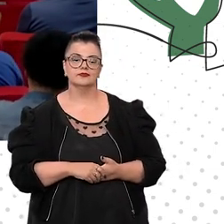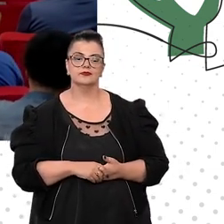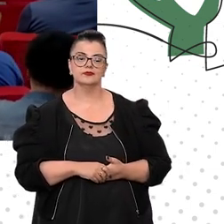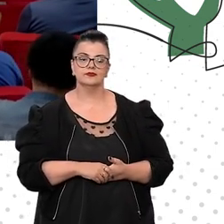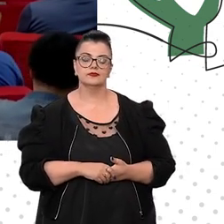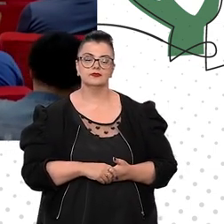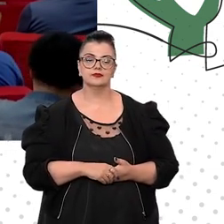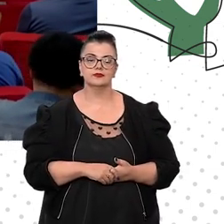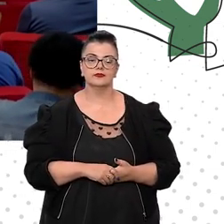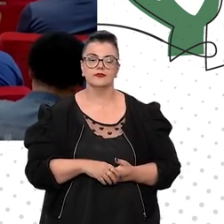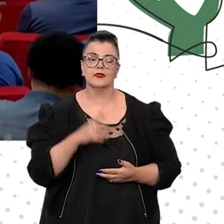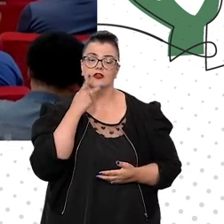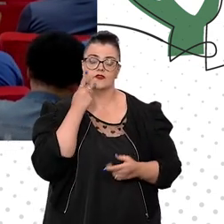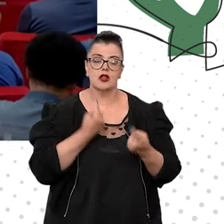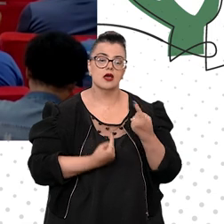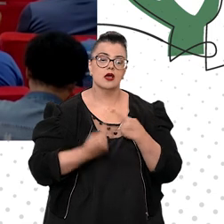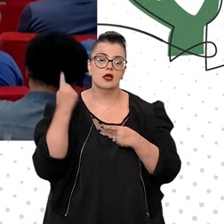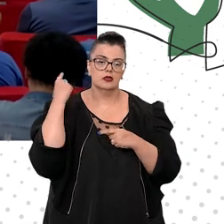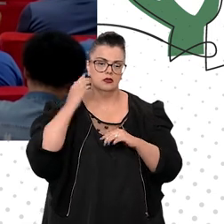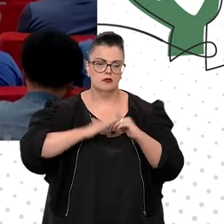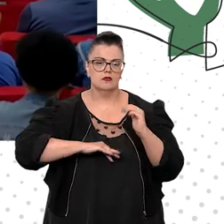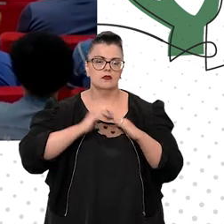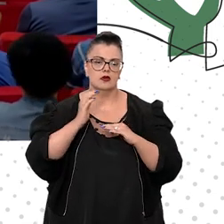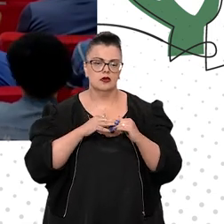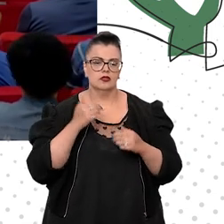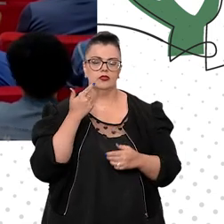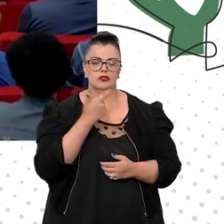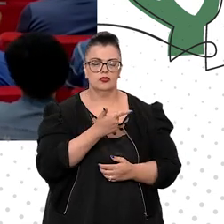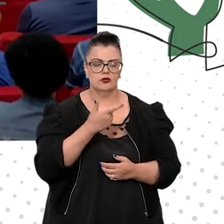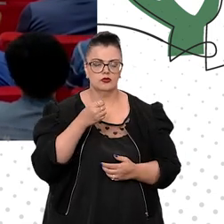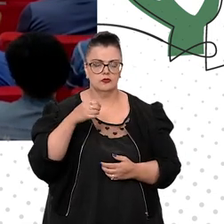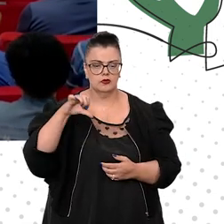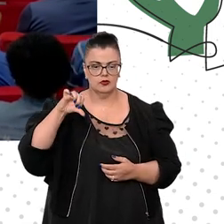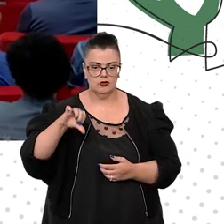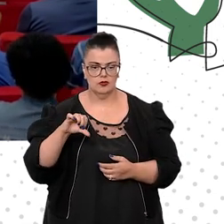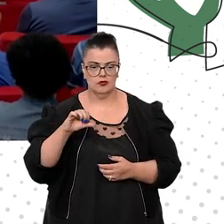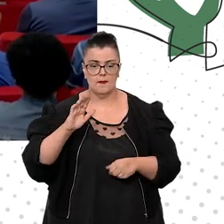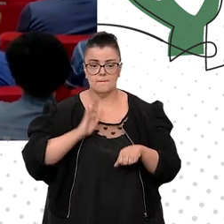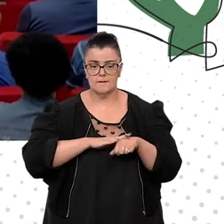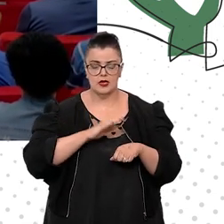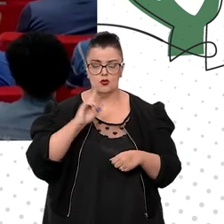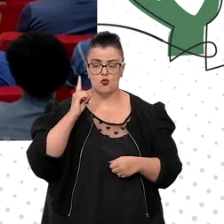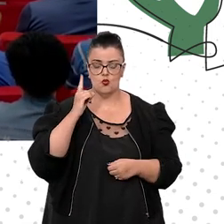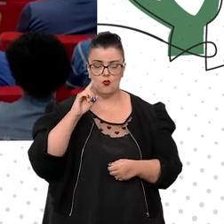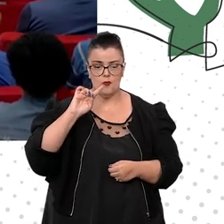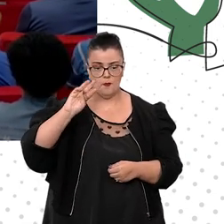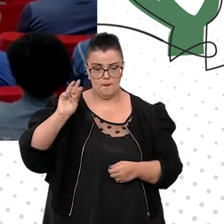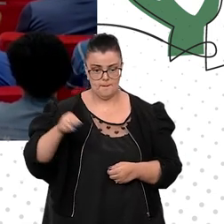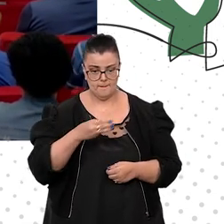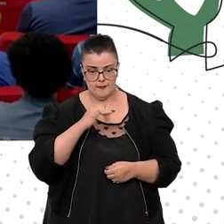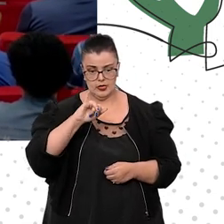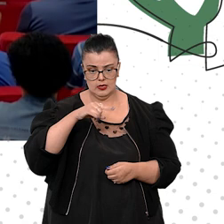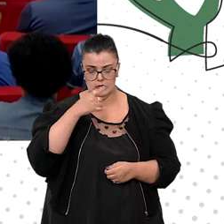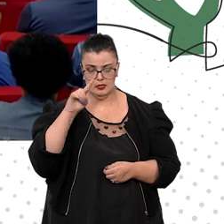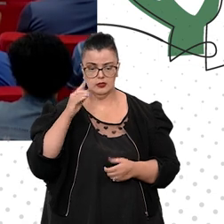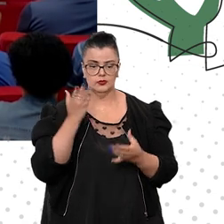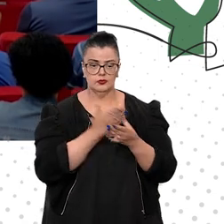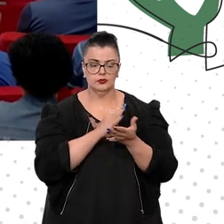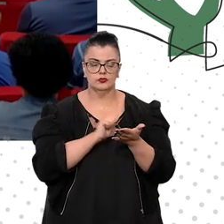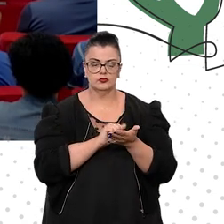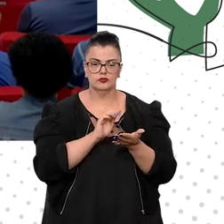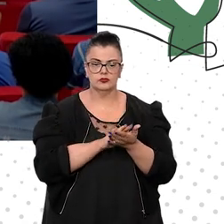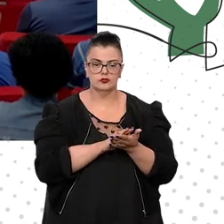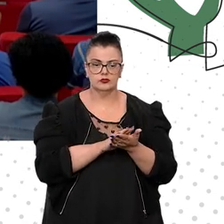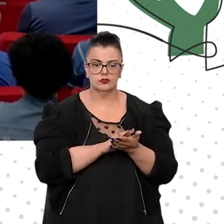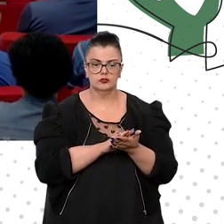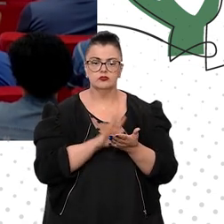desde o início das atividades em 2009, mais de um milhão de processos foram virtualizados pela